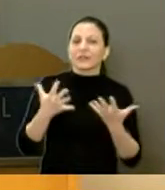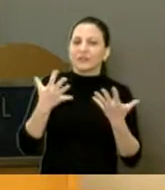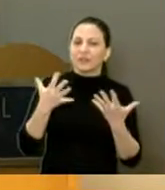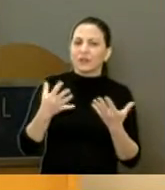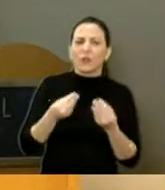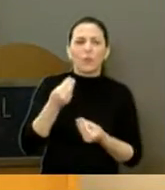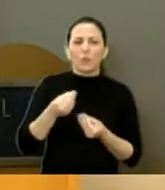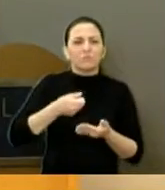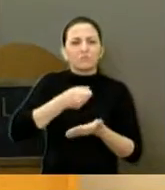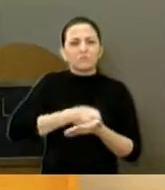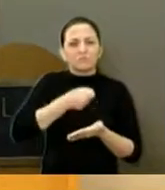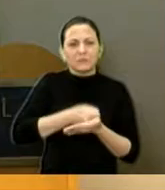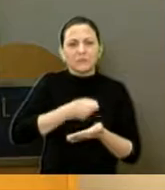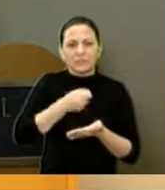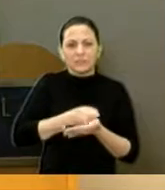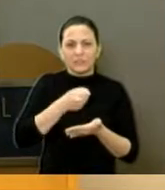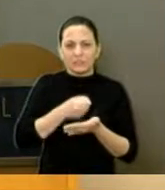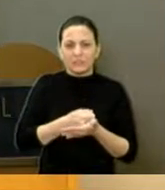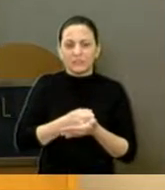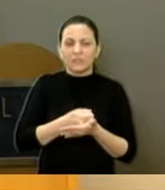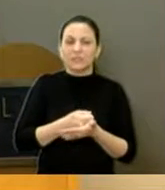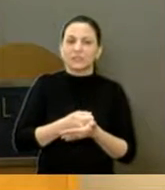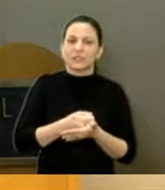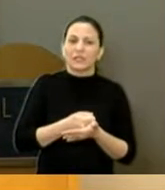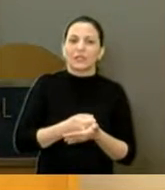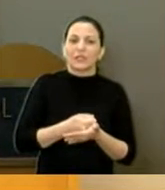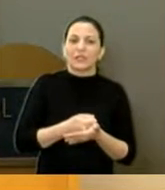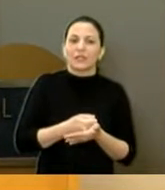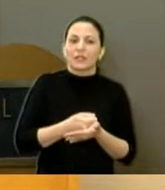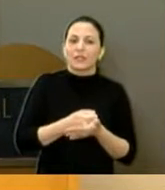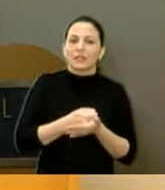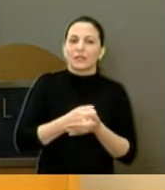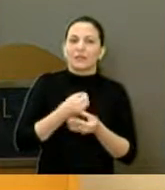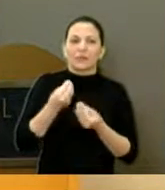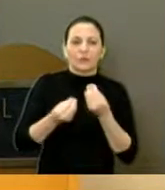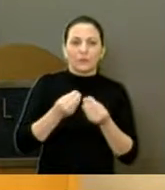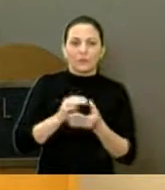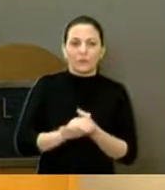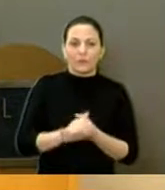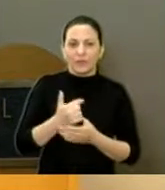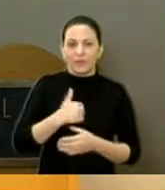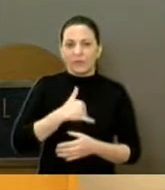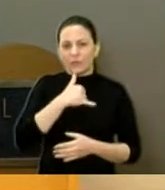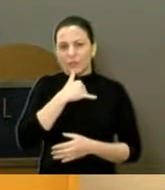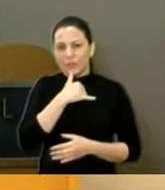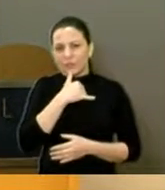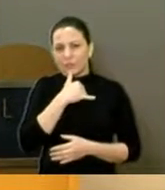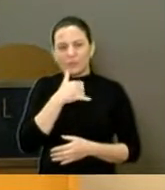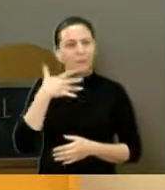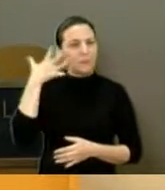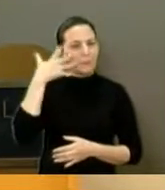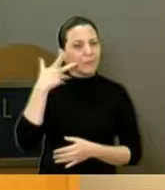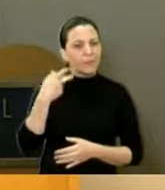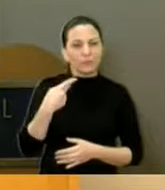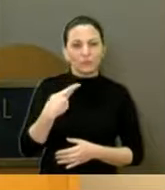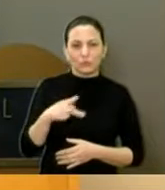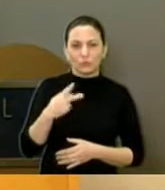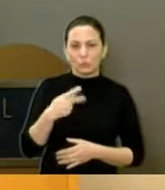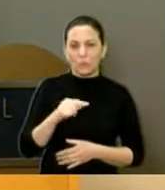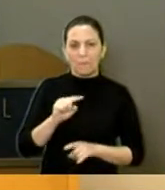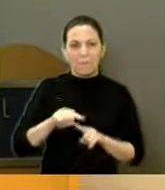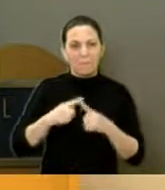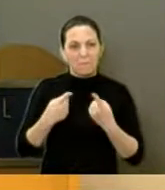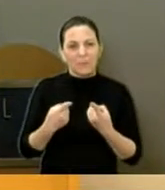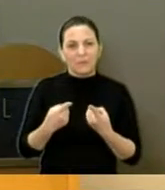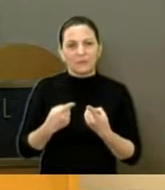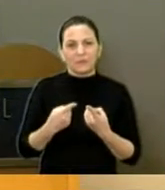cobrar a prefeitura, sim, não é demagogia, tá, Roger? Me senti um pouco frustrado com suas palavras, não é demagogia, mas